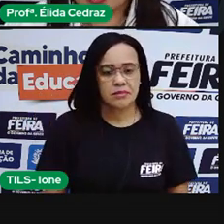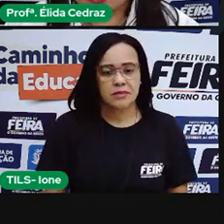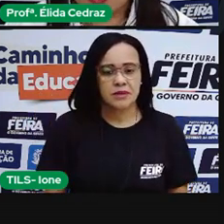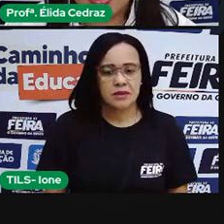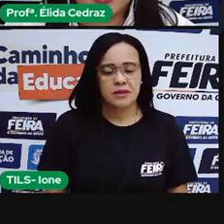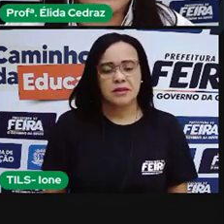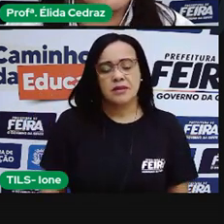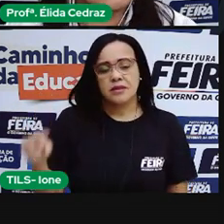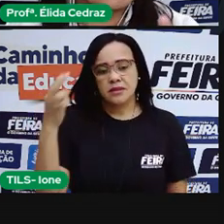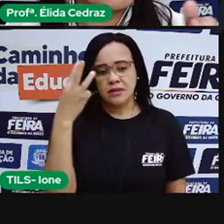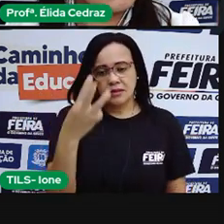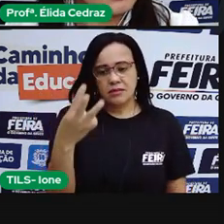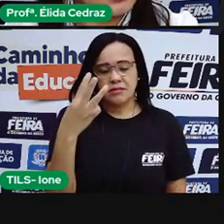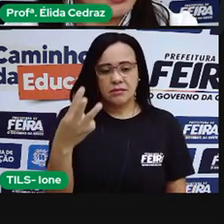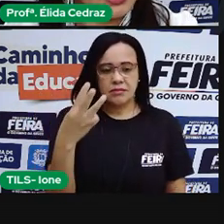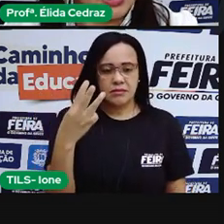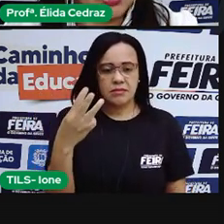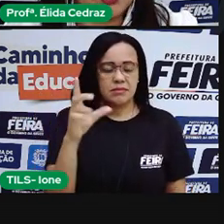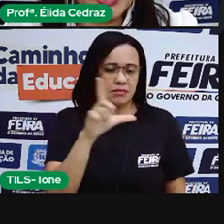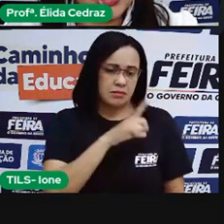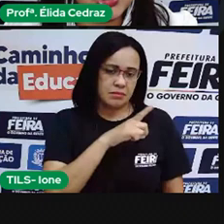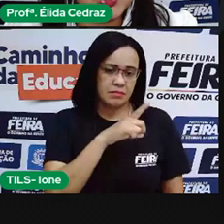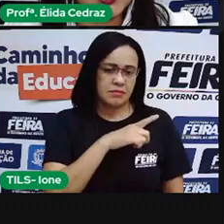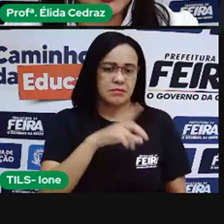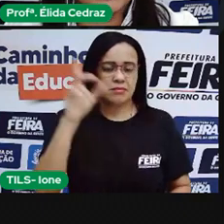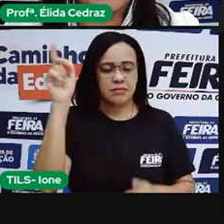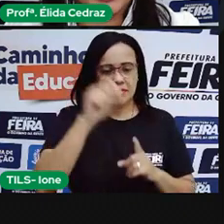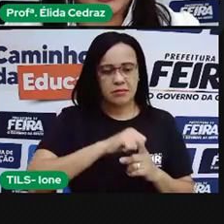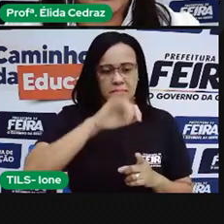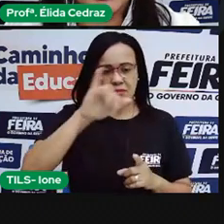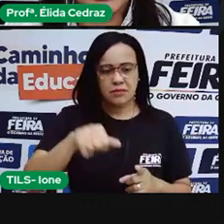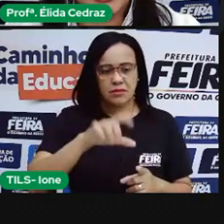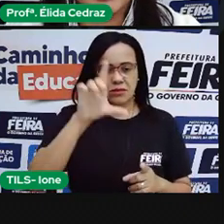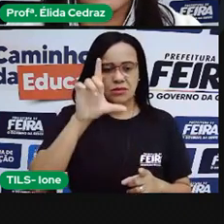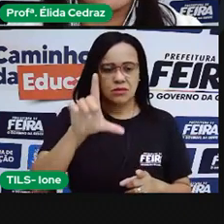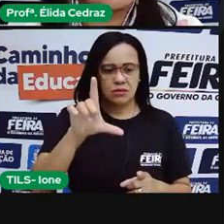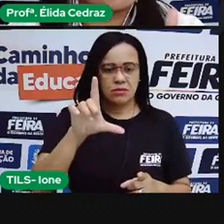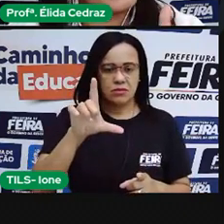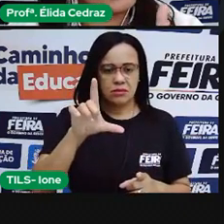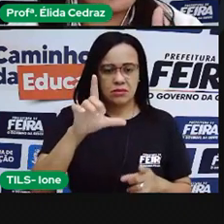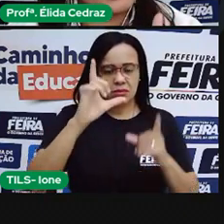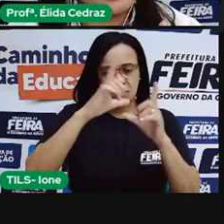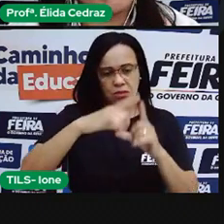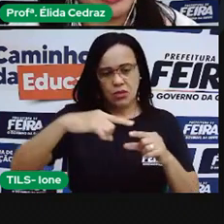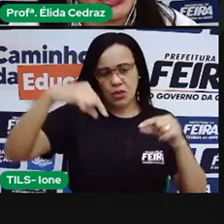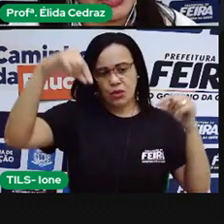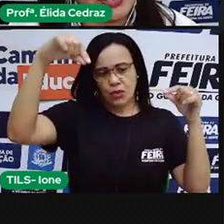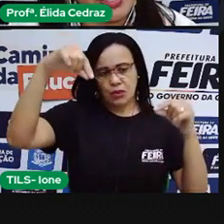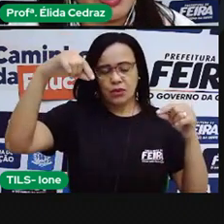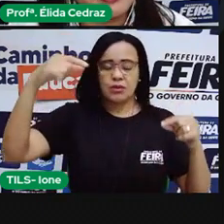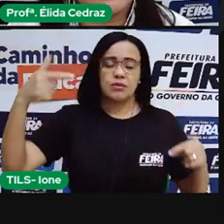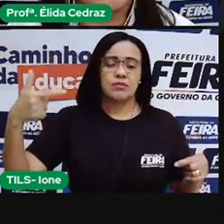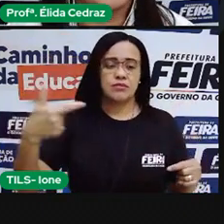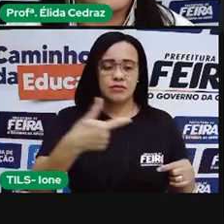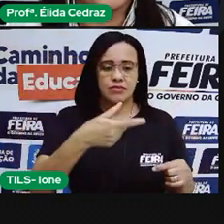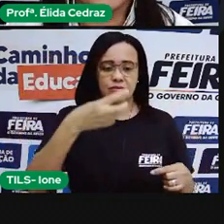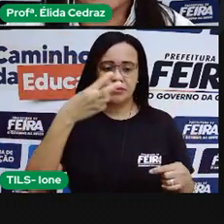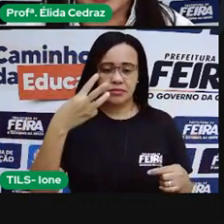Três vezes. No mês de julho, a Lua cheia começou no dia 23.